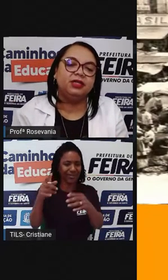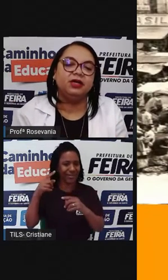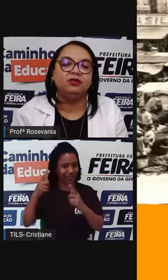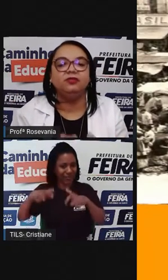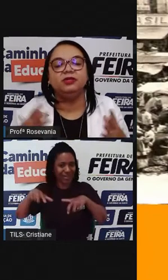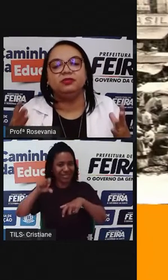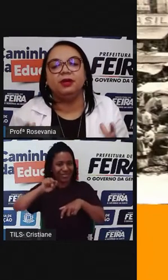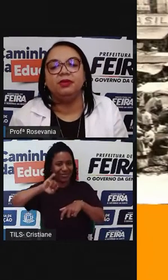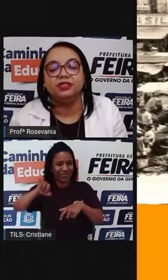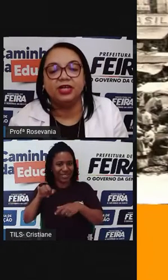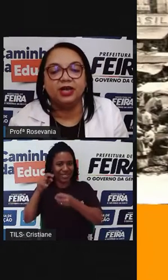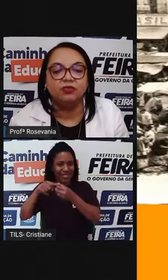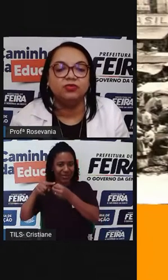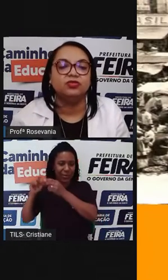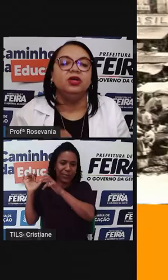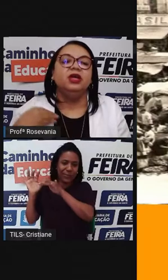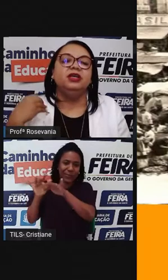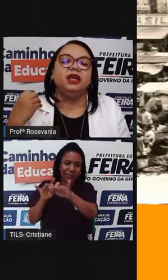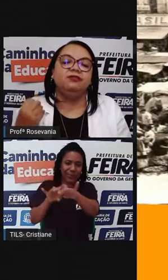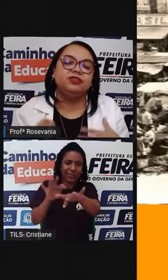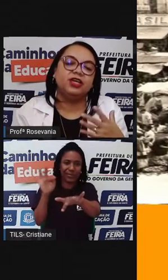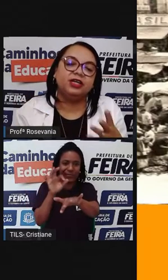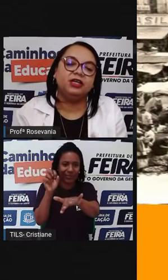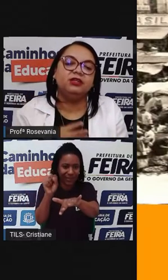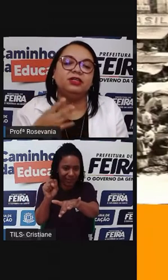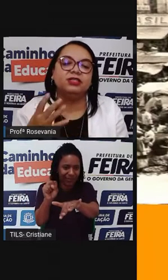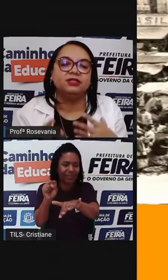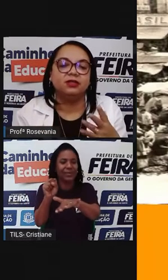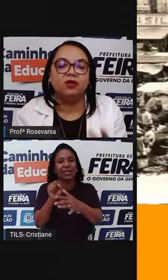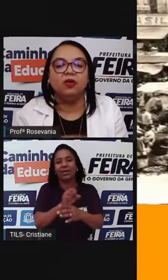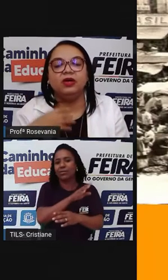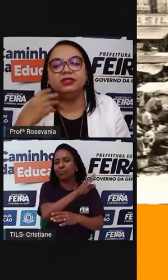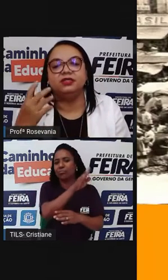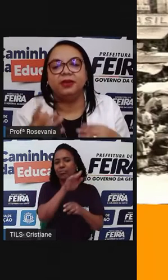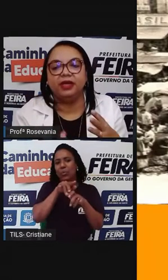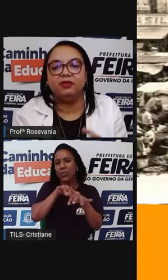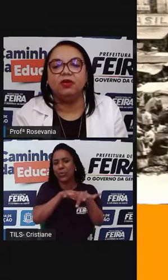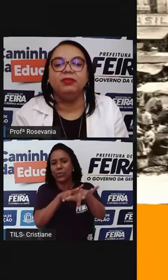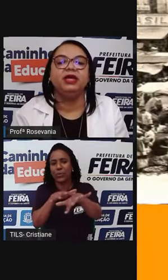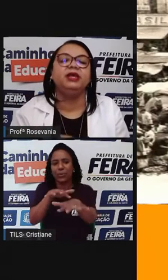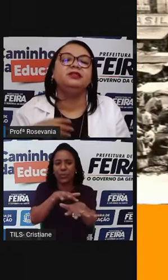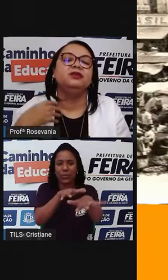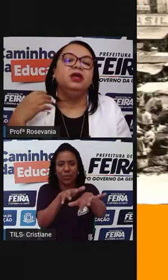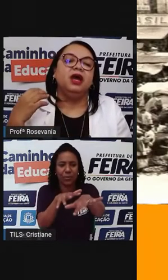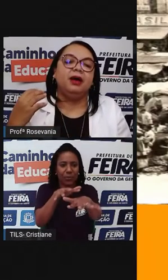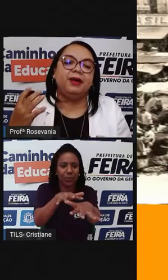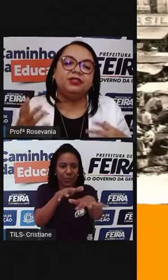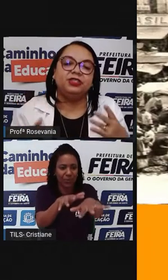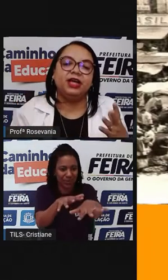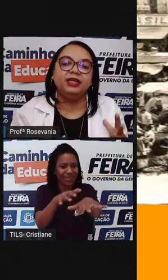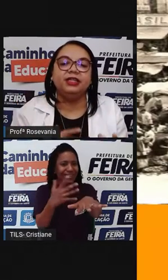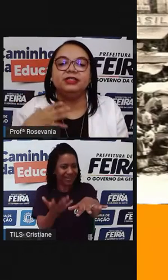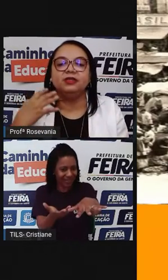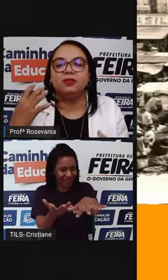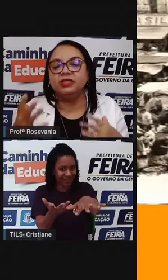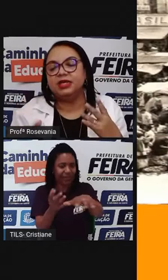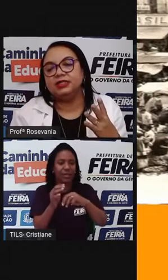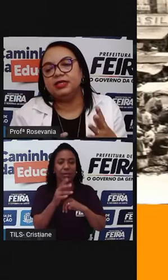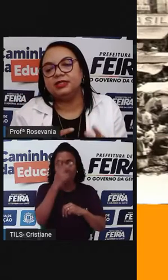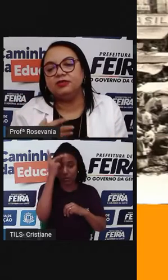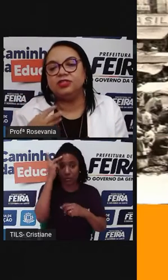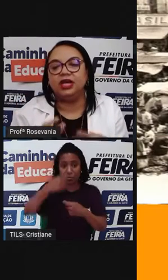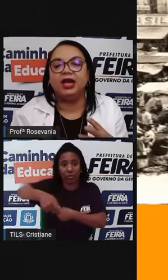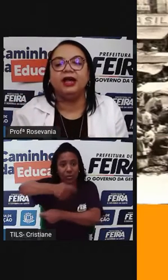de Ana Brandão, Domingos Barbosa de Araújo, e aí foi gerando essas trocas, esse pequeno comércio. A partir daí, né, essa